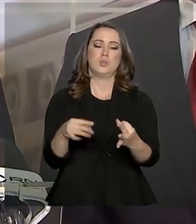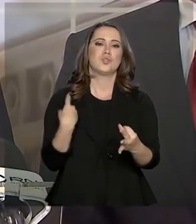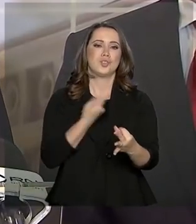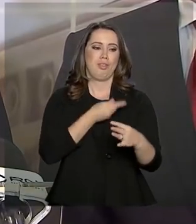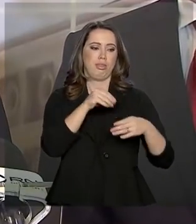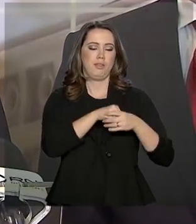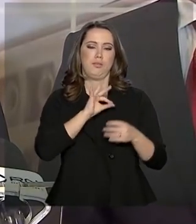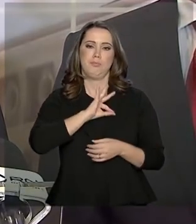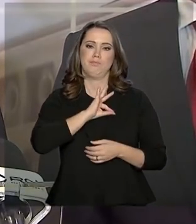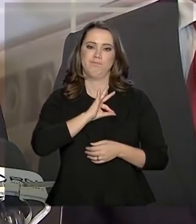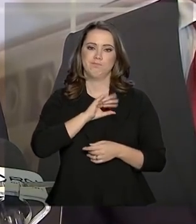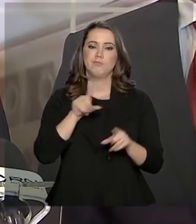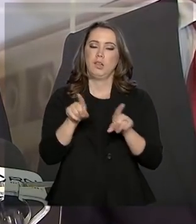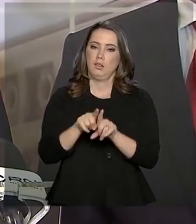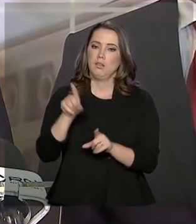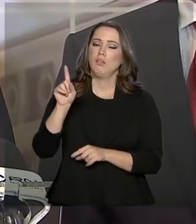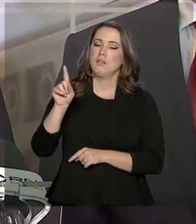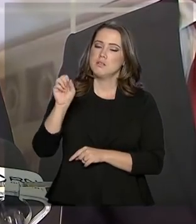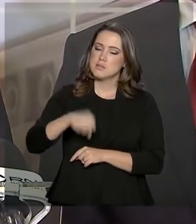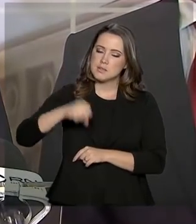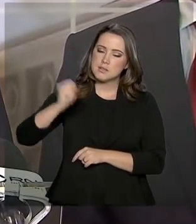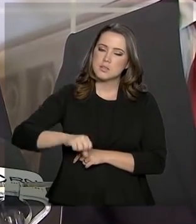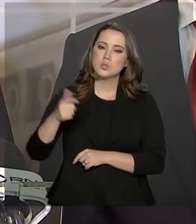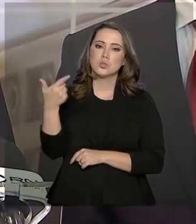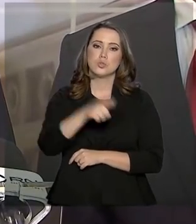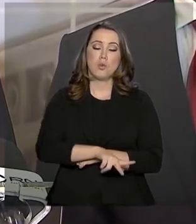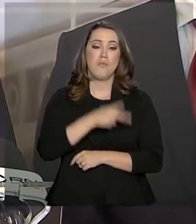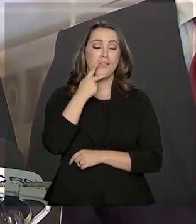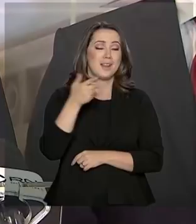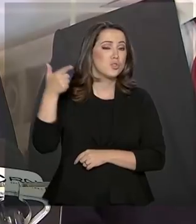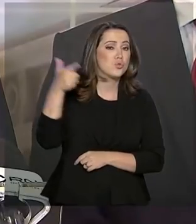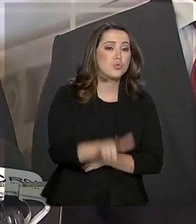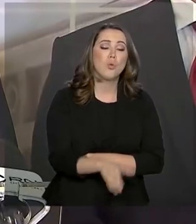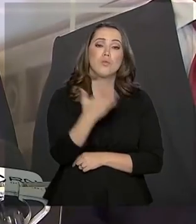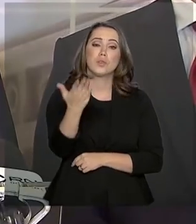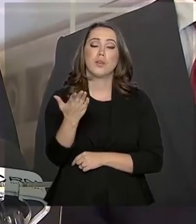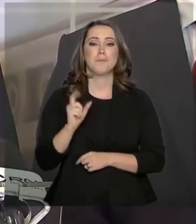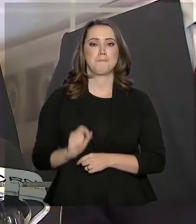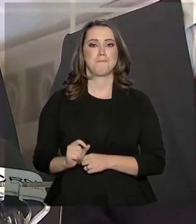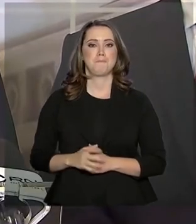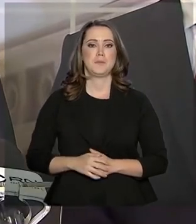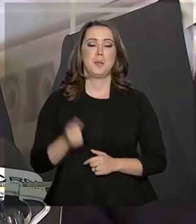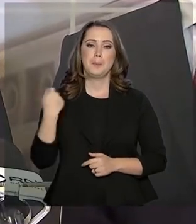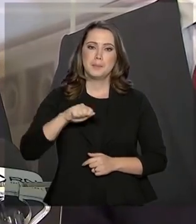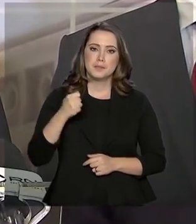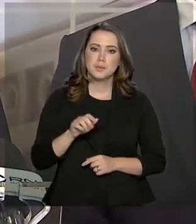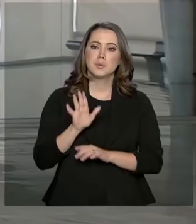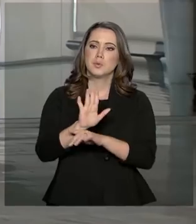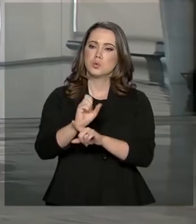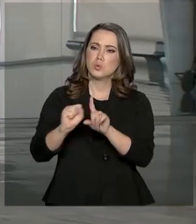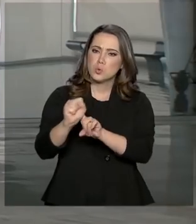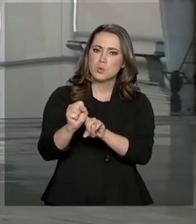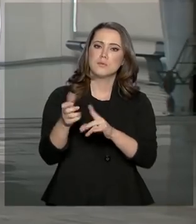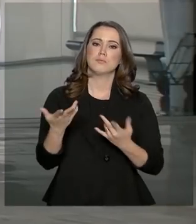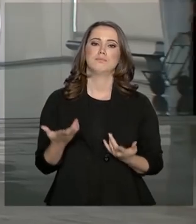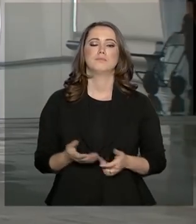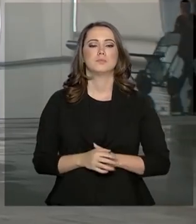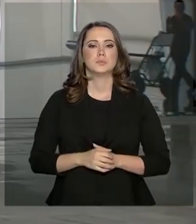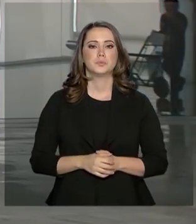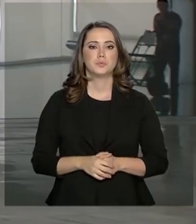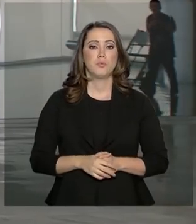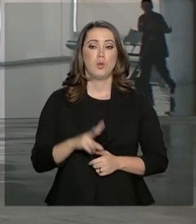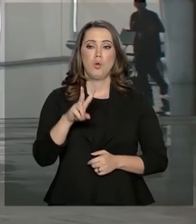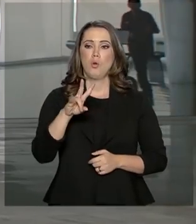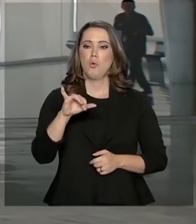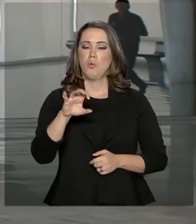policial e, obviamente, mais uma vez eu vou tocar nesse assunto, temos que investir na área social. O